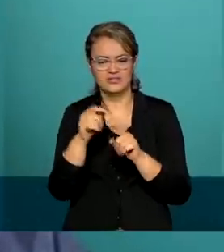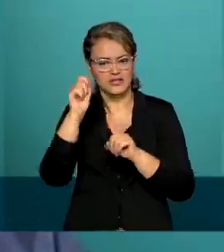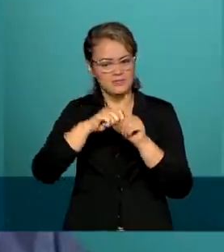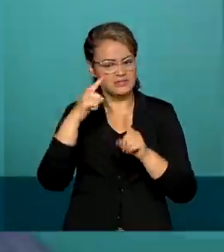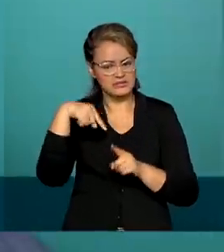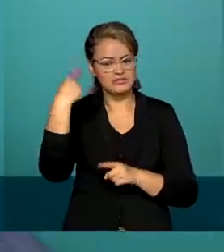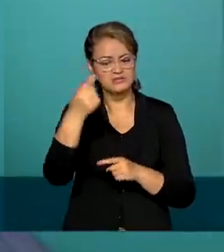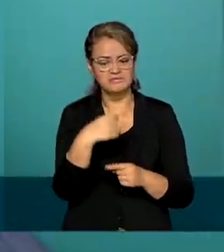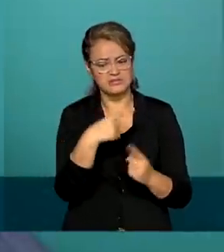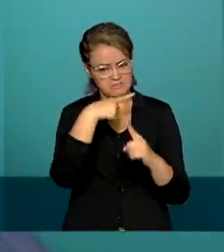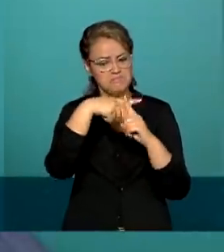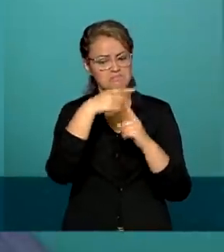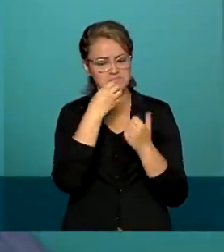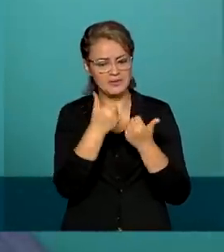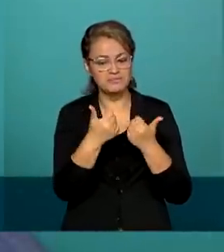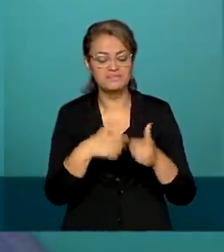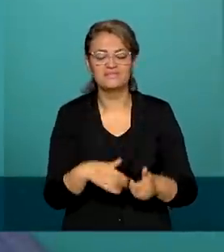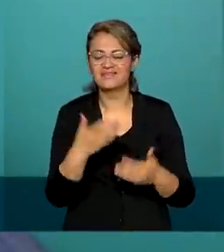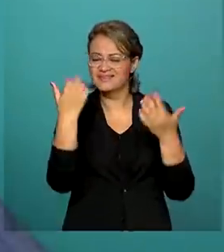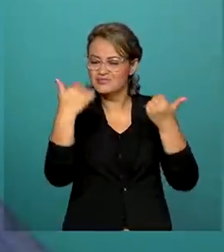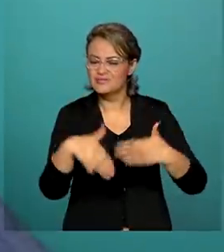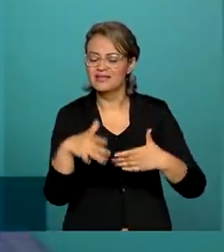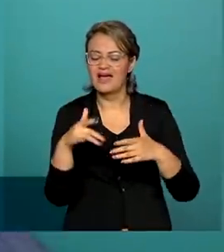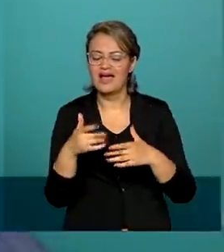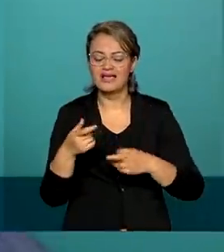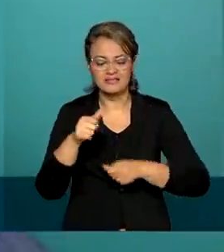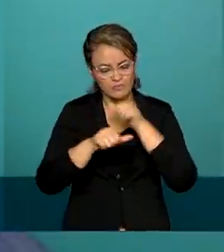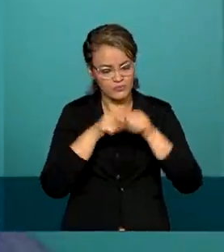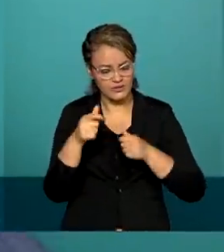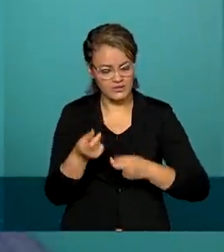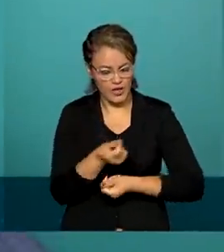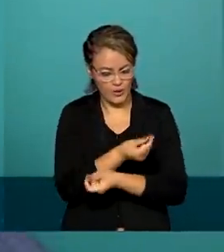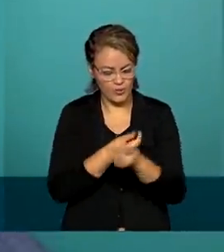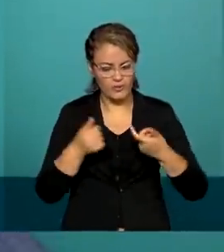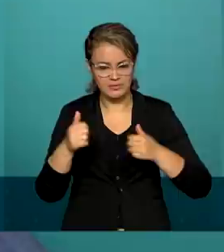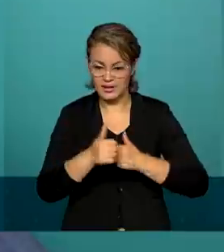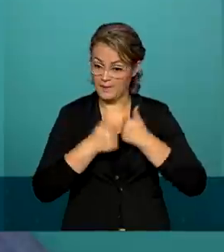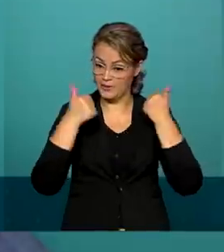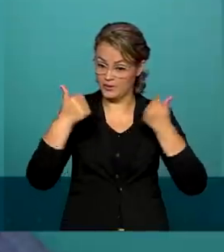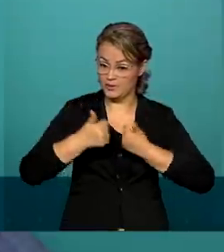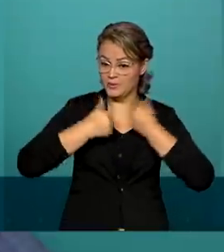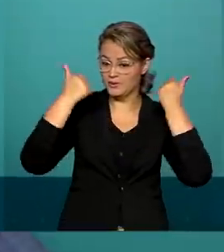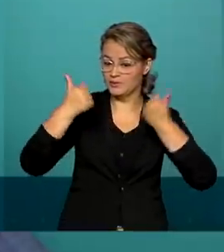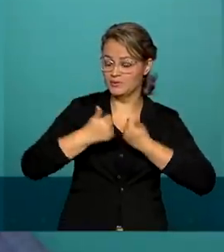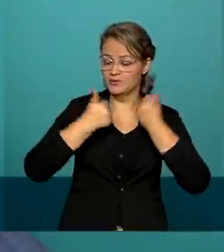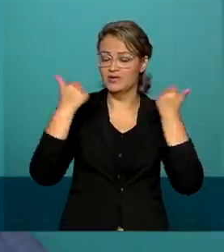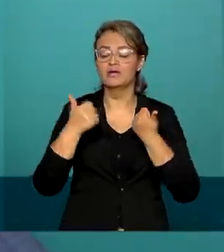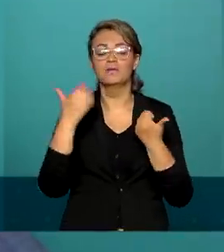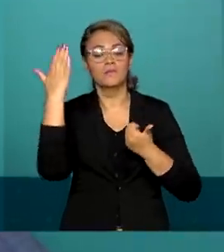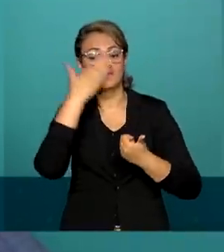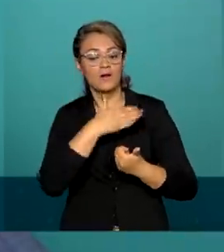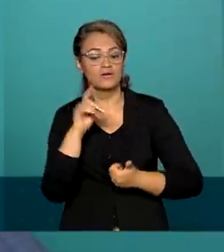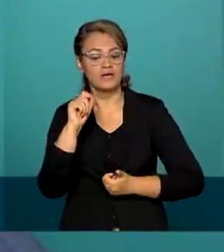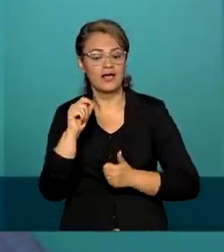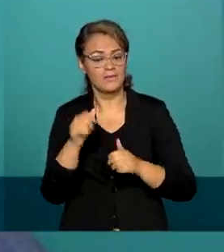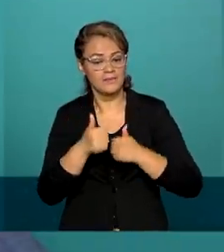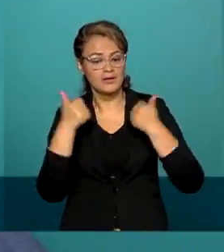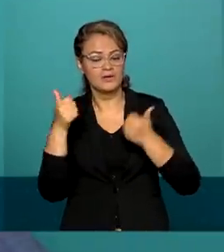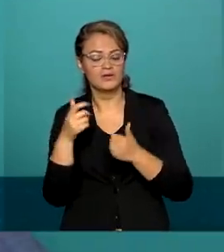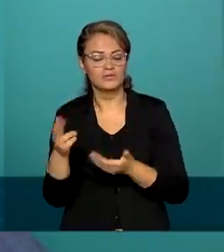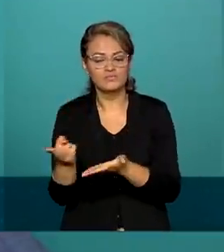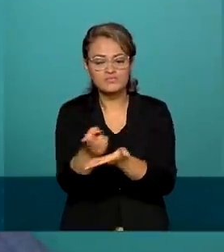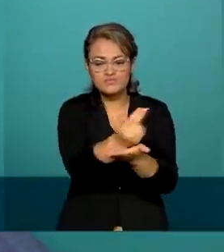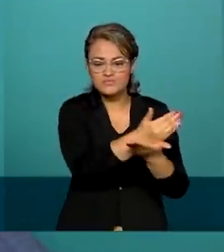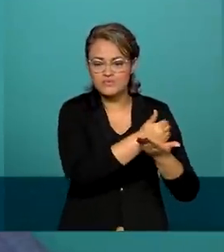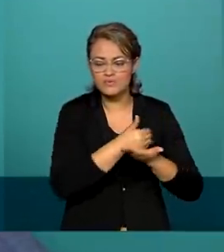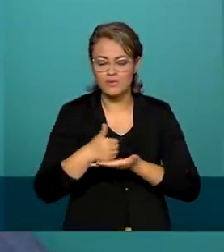otimismo. Essa recuperação econômica dos vários setores da economia vai mostrar uma melhora na arrecadação